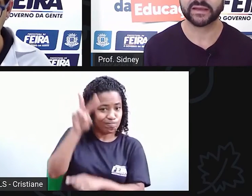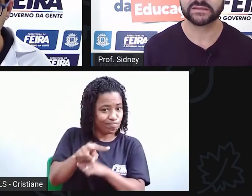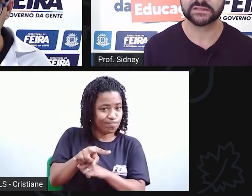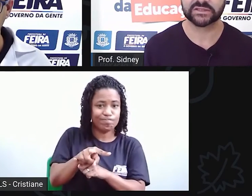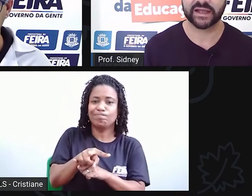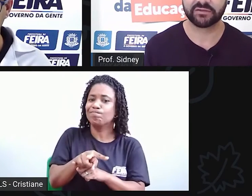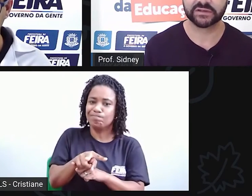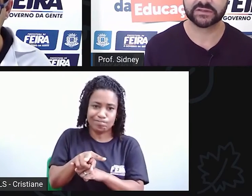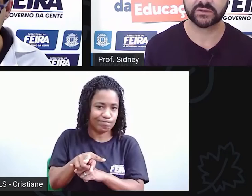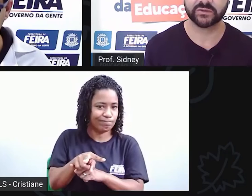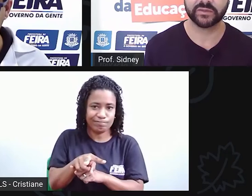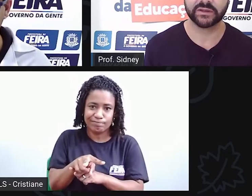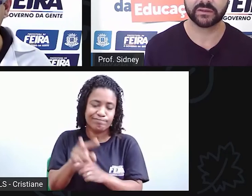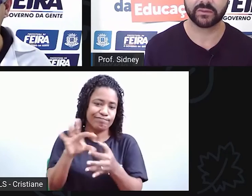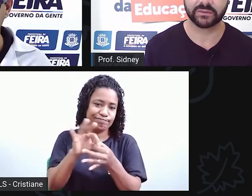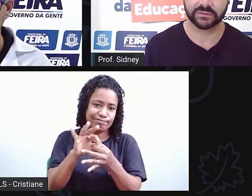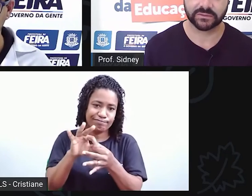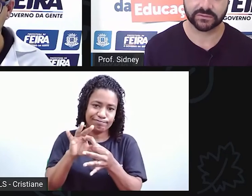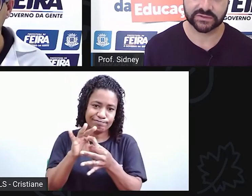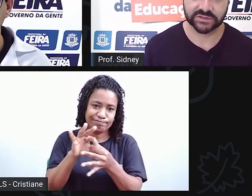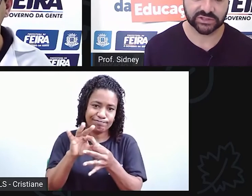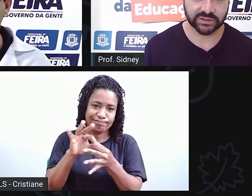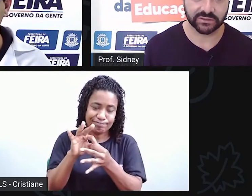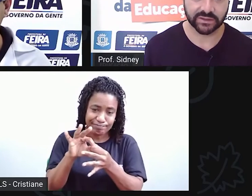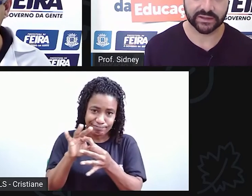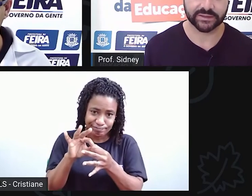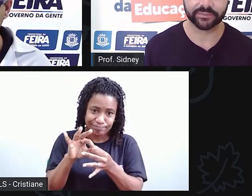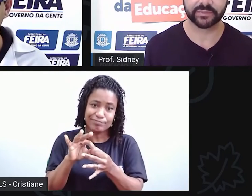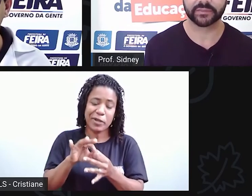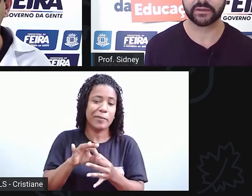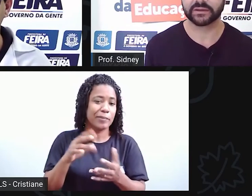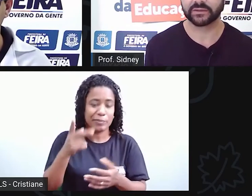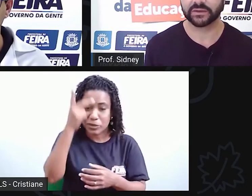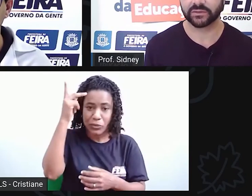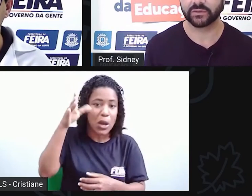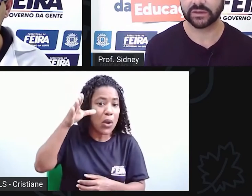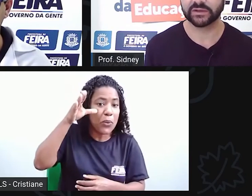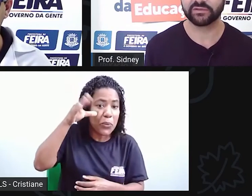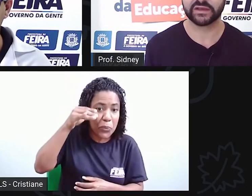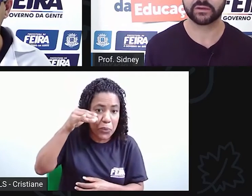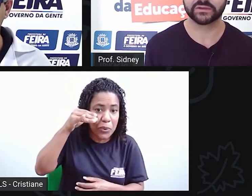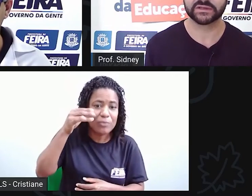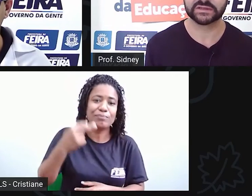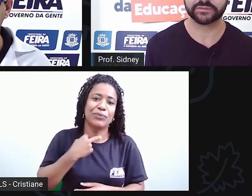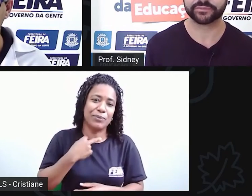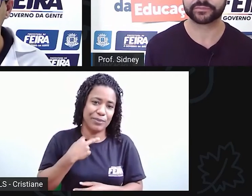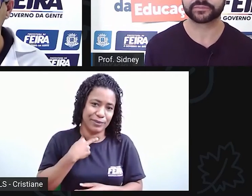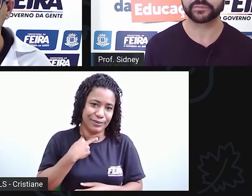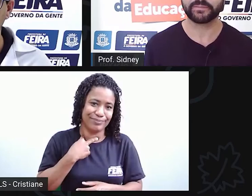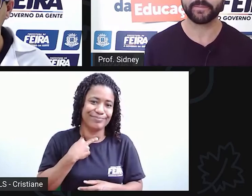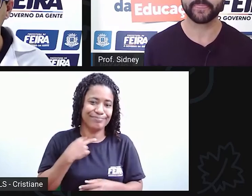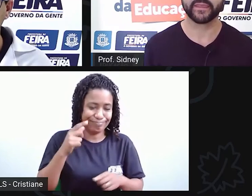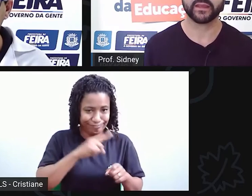mas estavam sob um sigilo aí. O que não deveria acontecer.